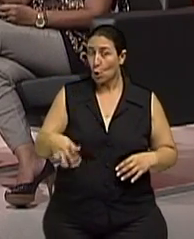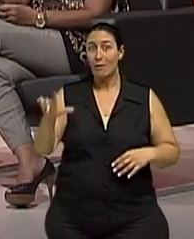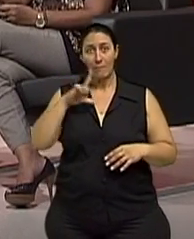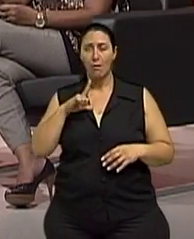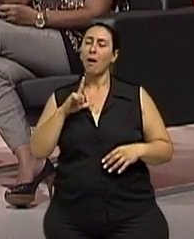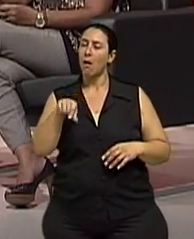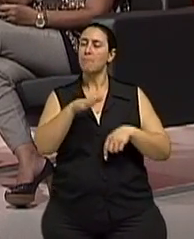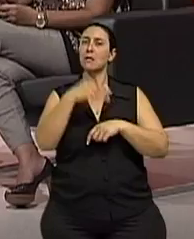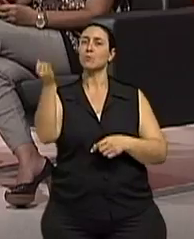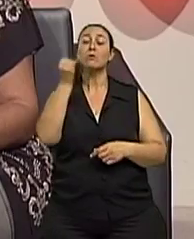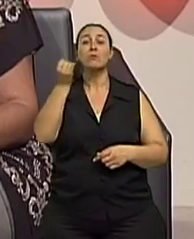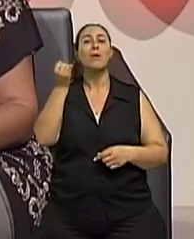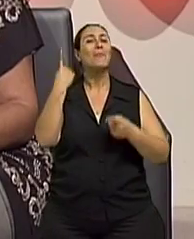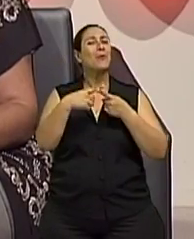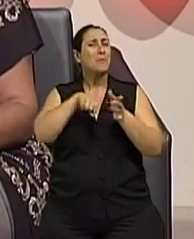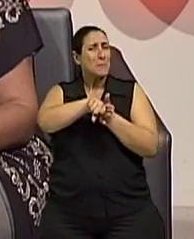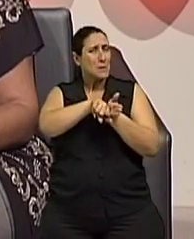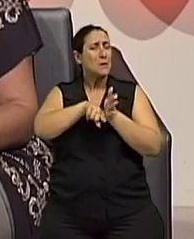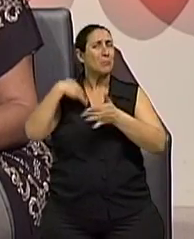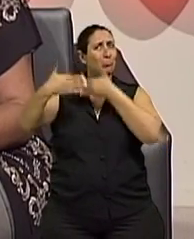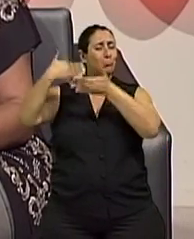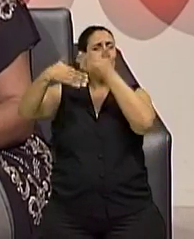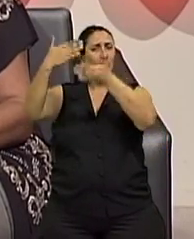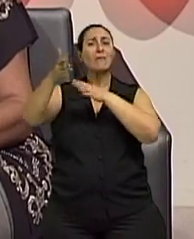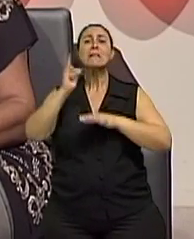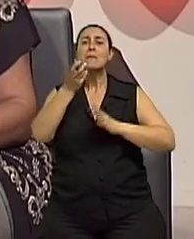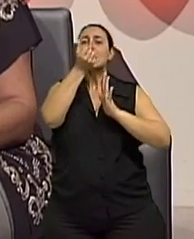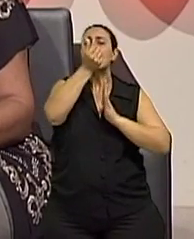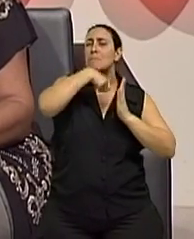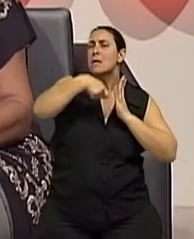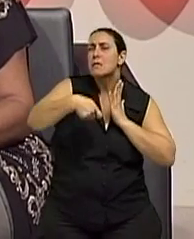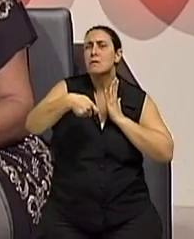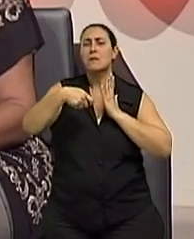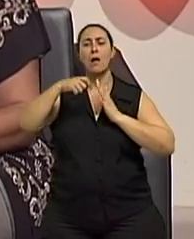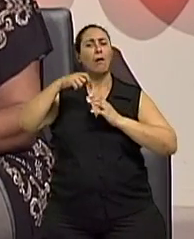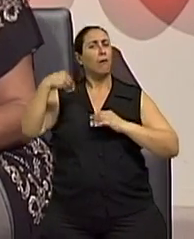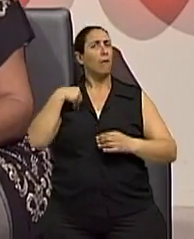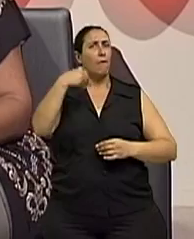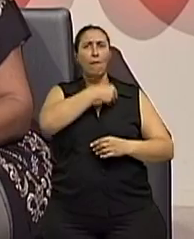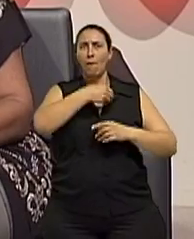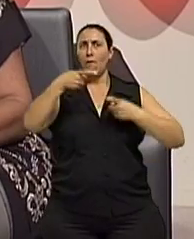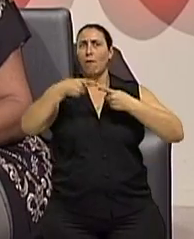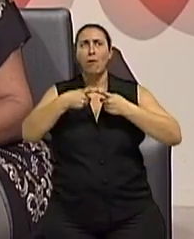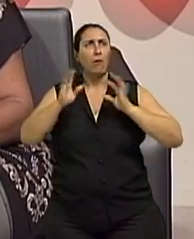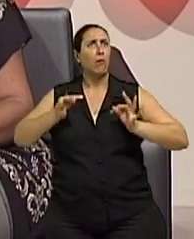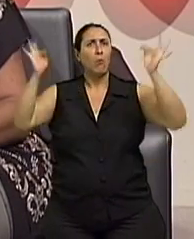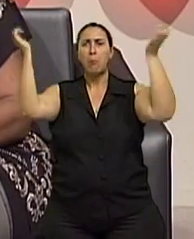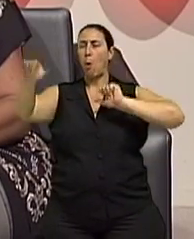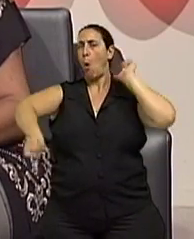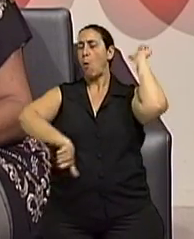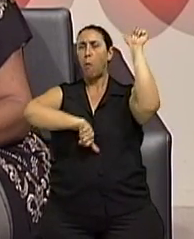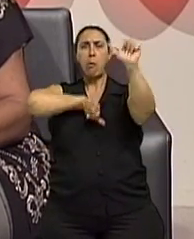indicado. É o mais indicado. Porque as pesquisas avançam, né doutor? A cada seis meses, a medicina, ela